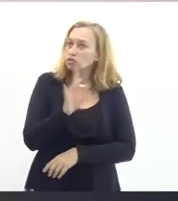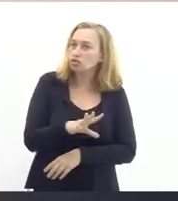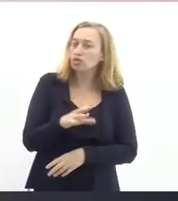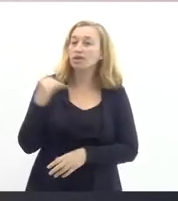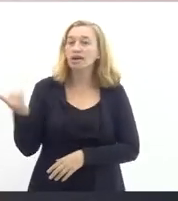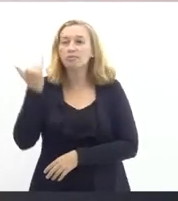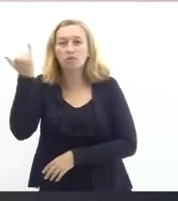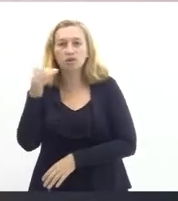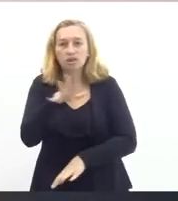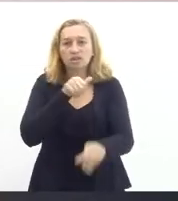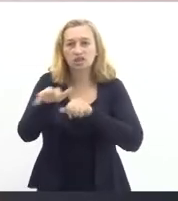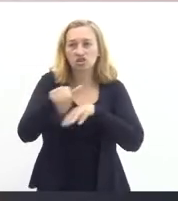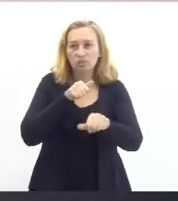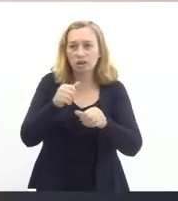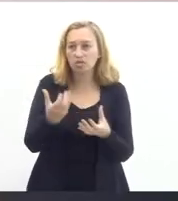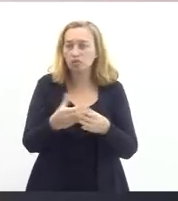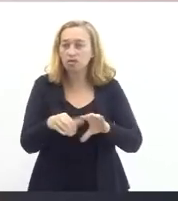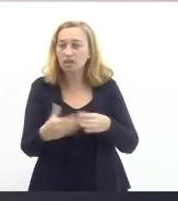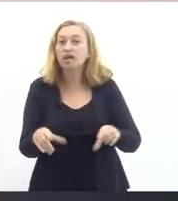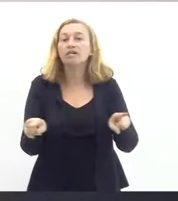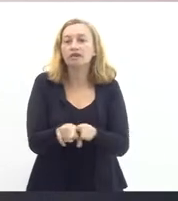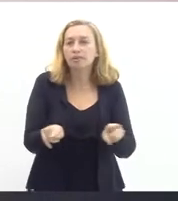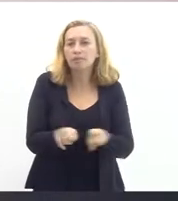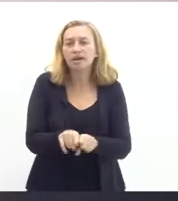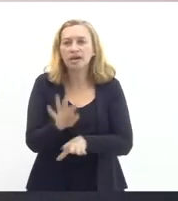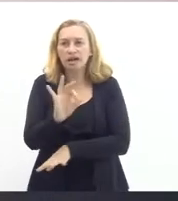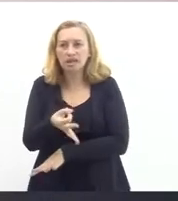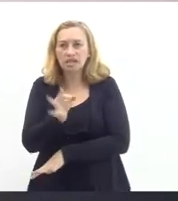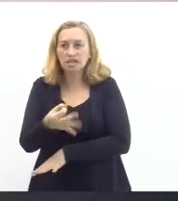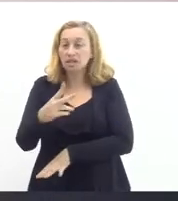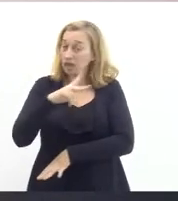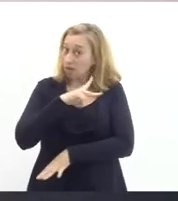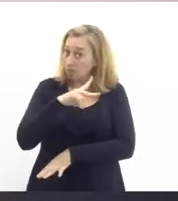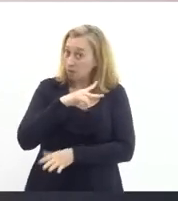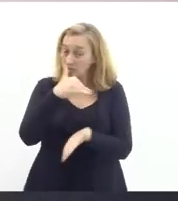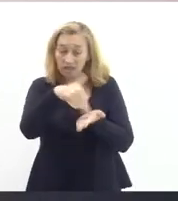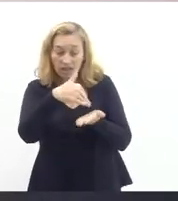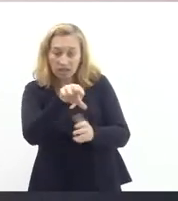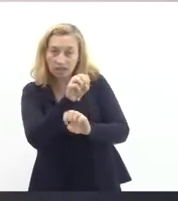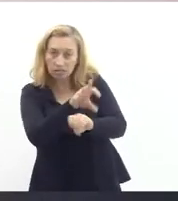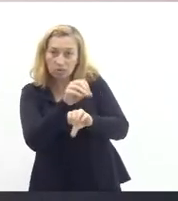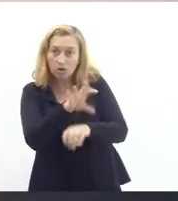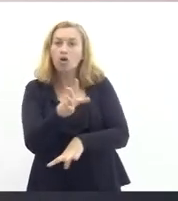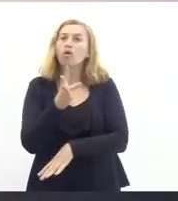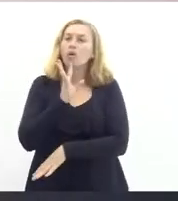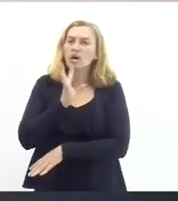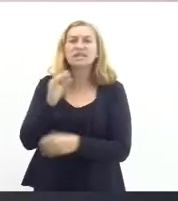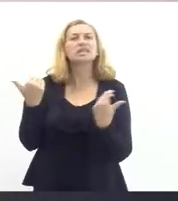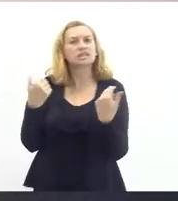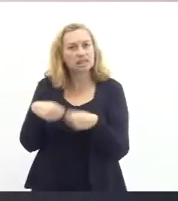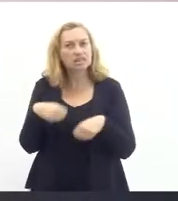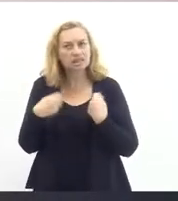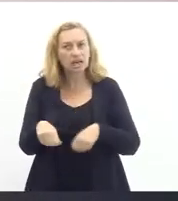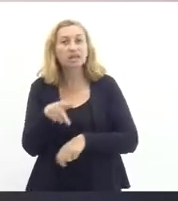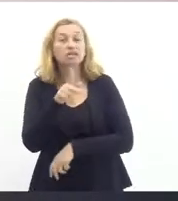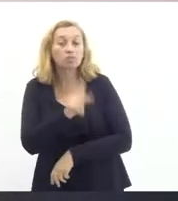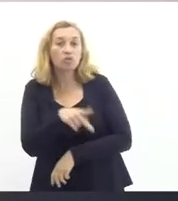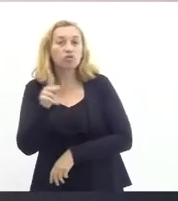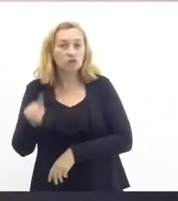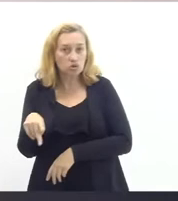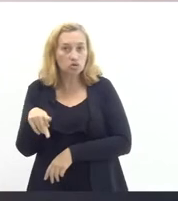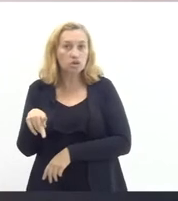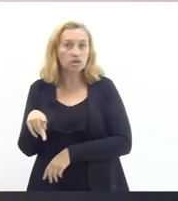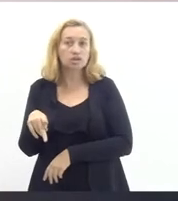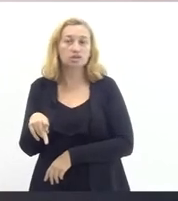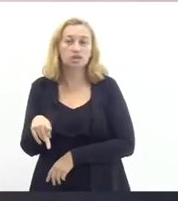importância da chamada dos concursados, como também pelo fato de que a própria Seduc reconhece carência no seu efetivo